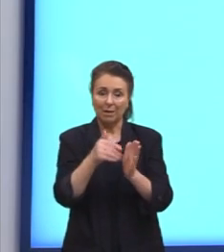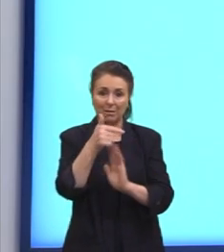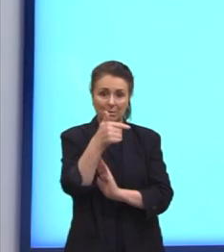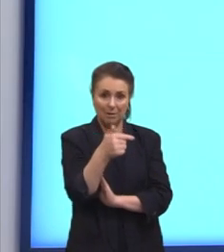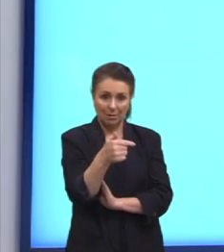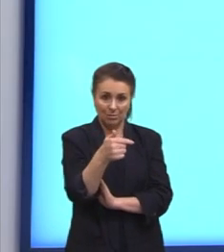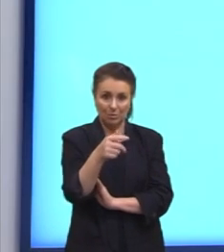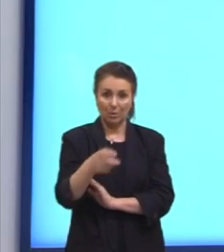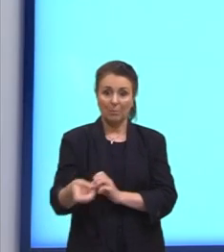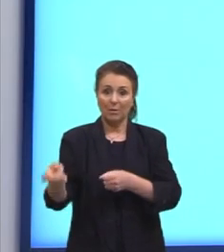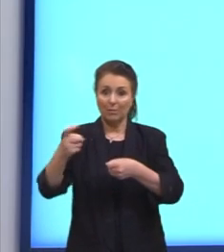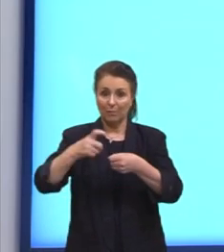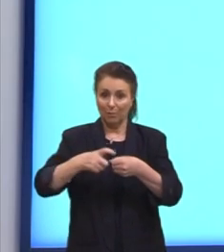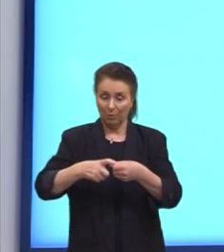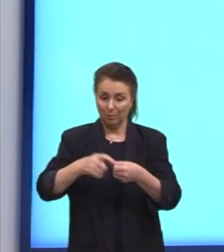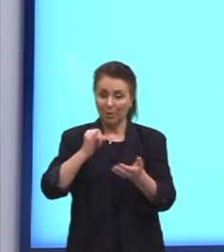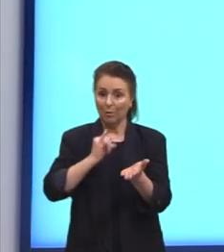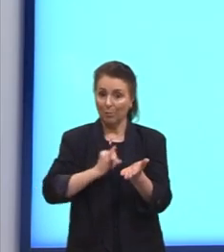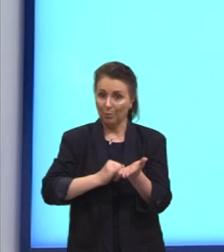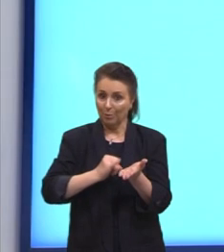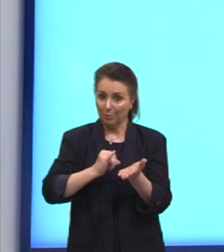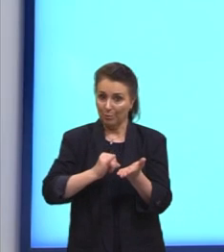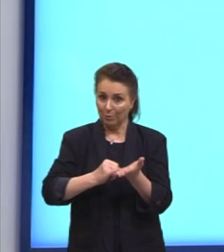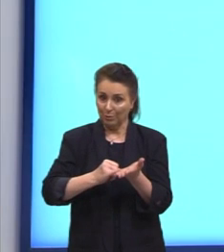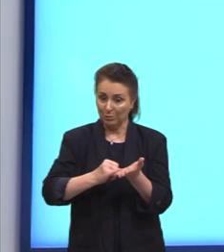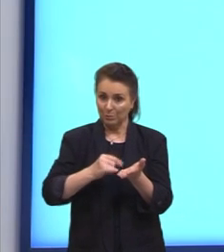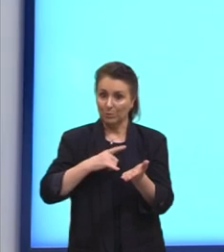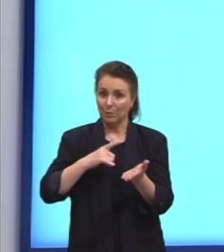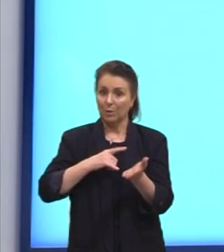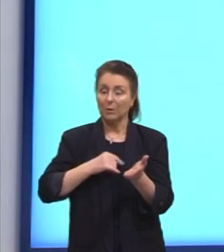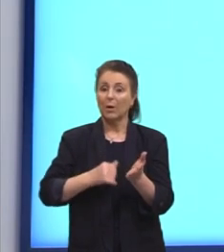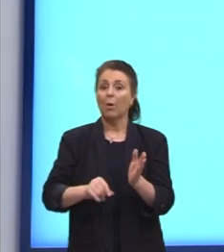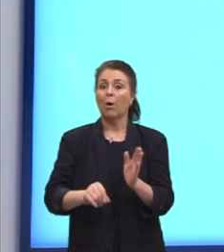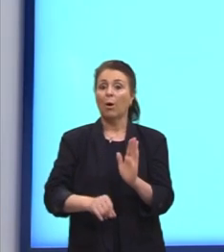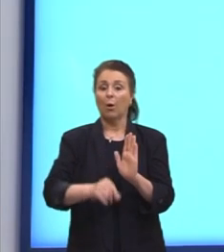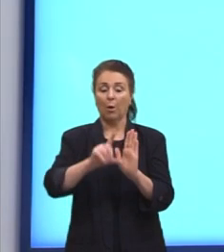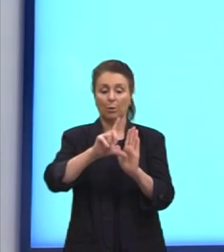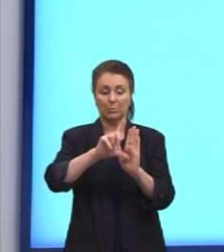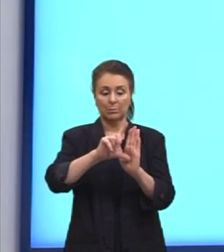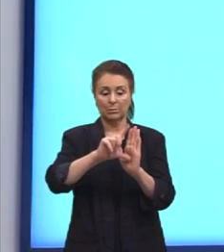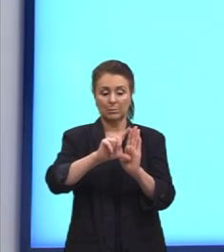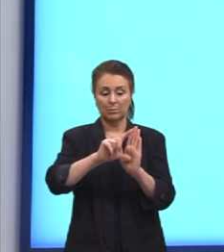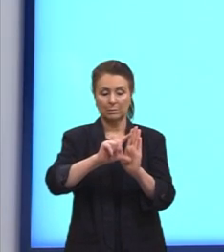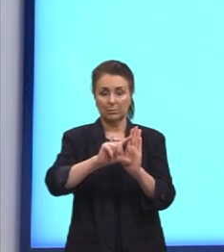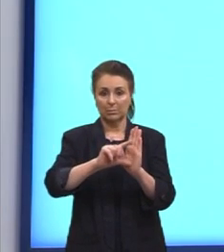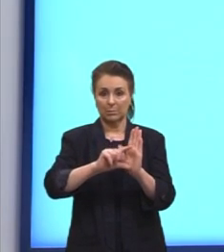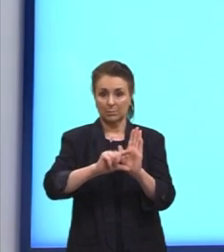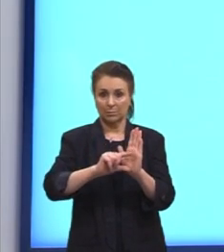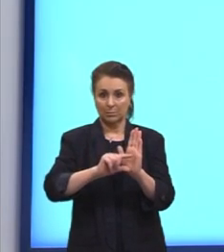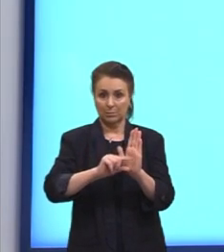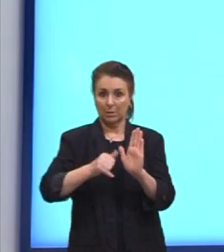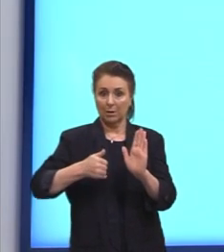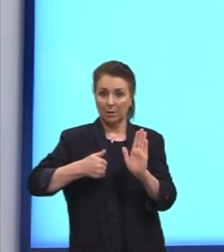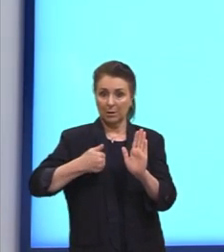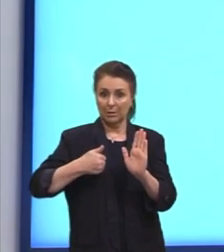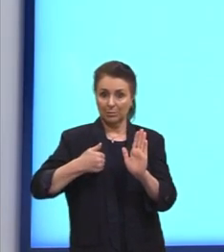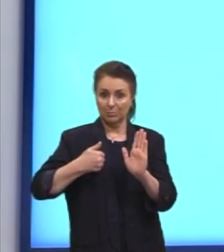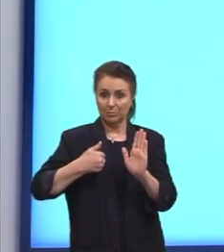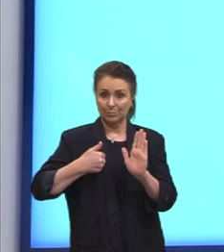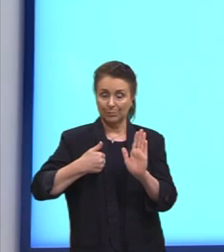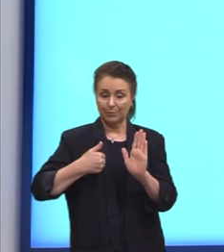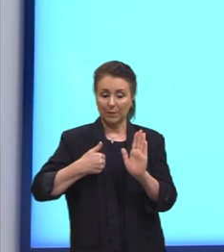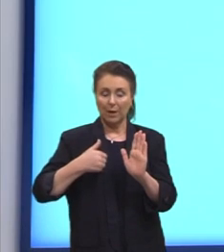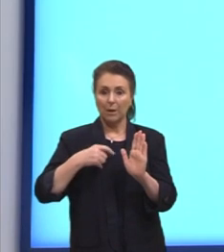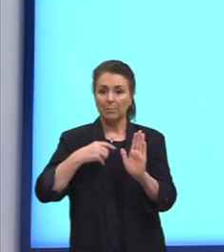ela é concedida em ordem decrescente de idade, né, então do maior para o menor, mas quando tem ali